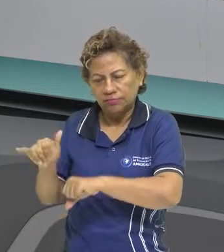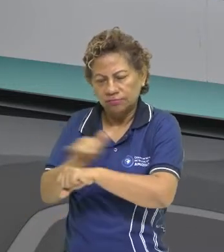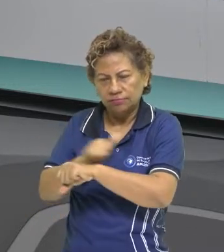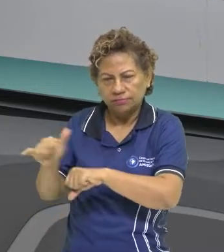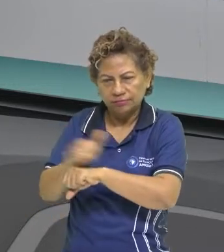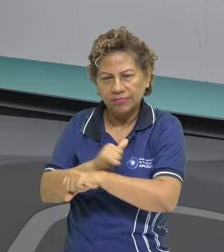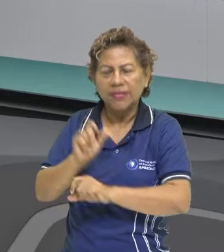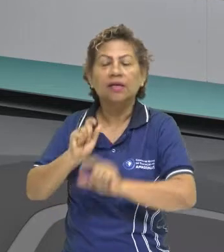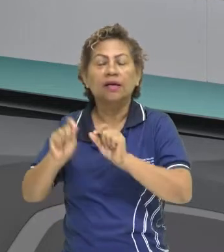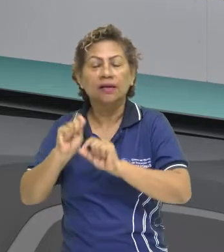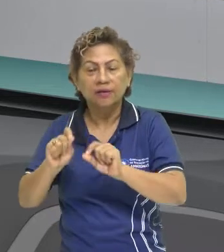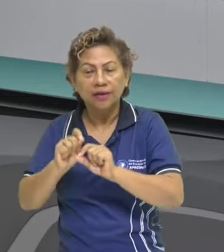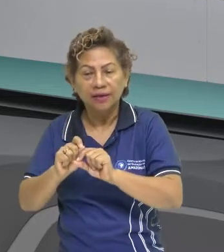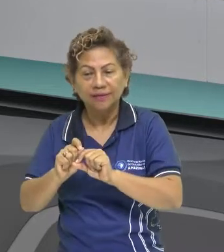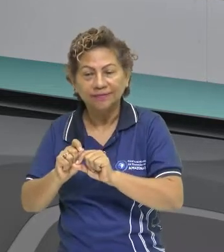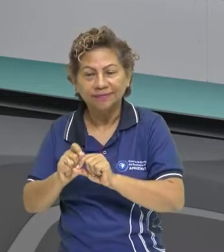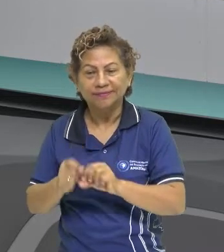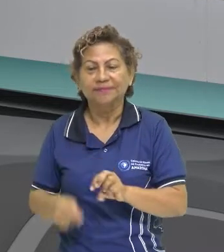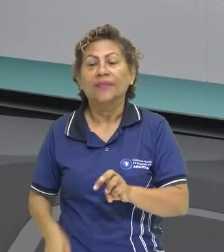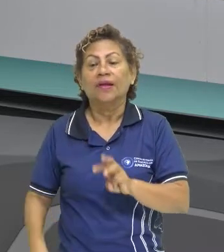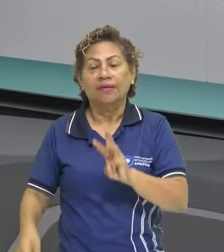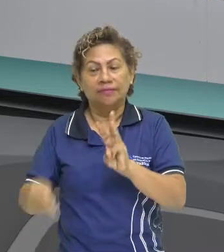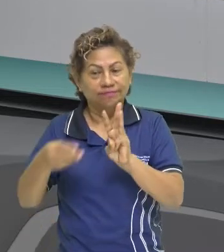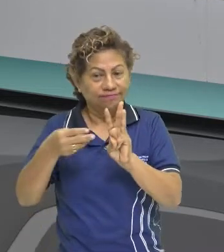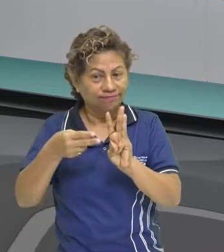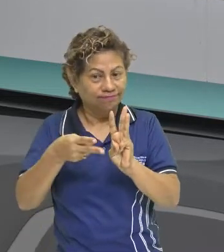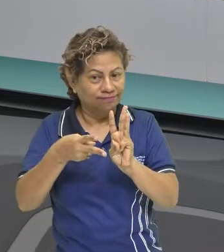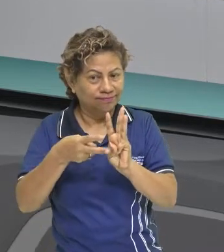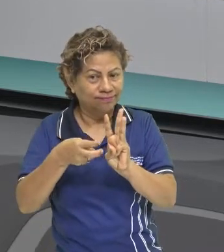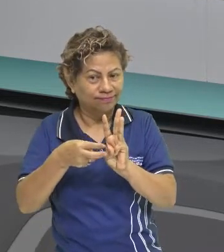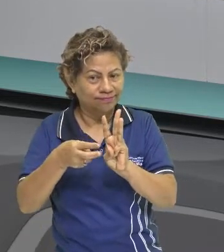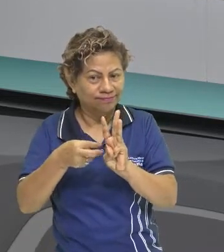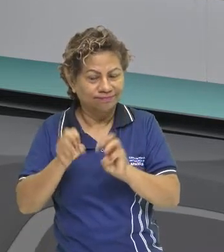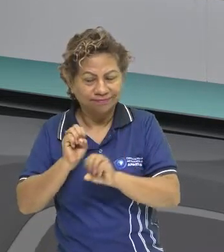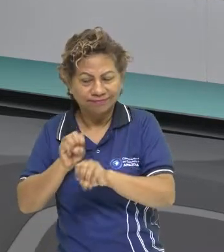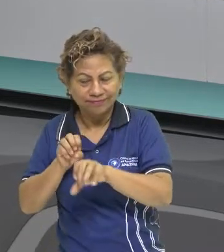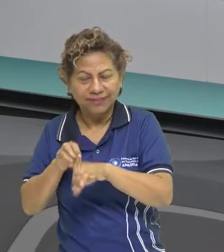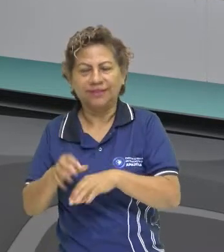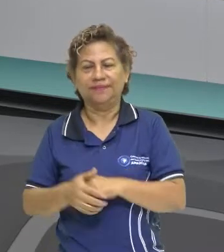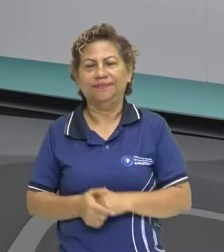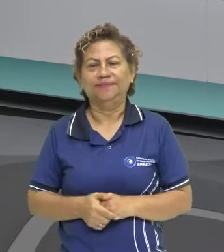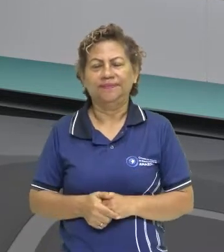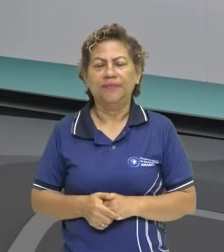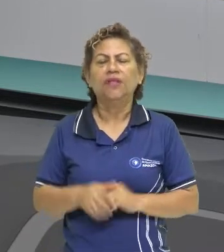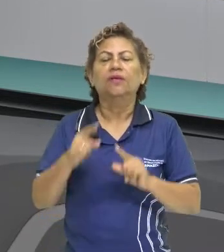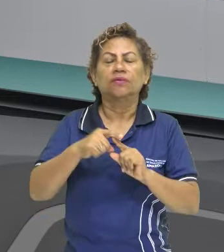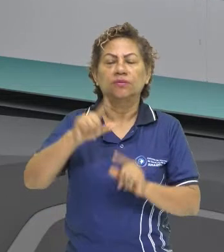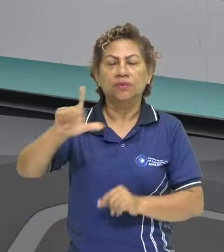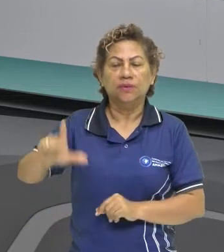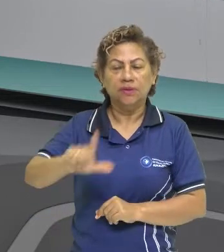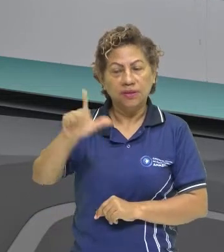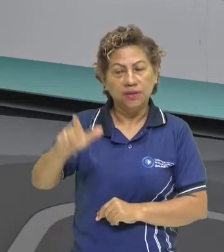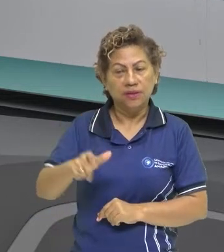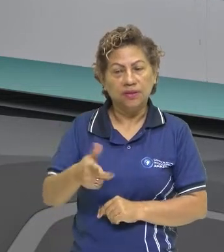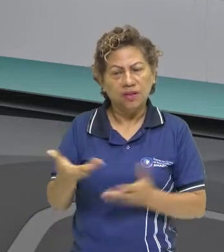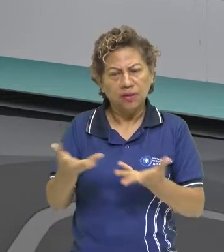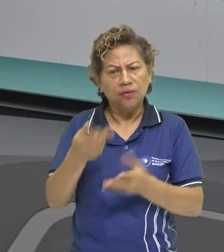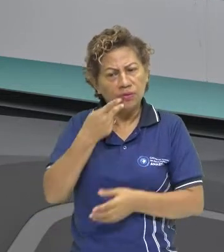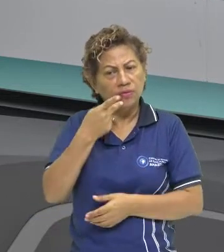os indígenas. No entanto, este tipo de literatura, que tipo de literatura? A literatura jesuítica, essa de